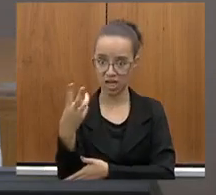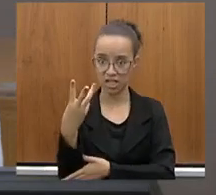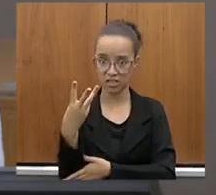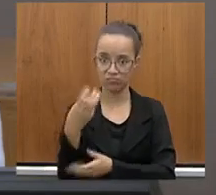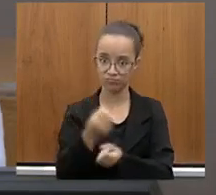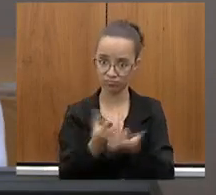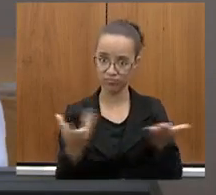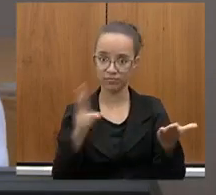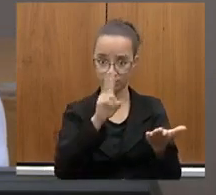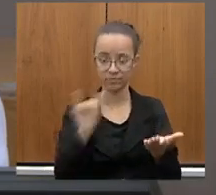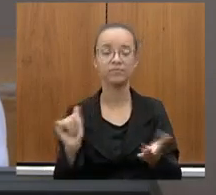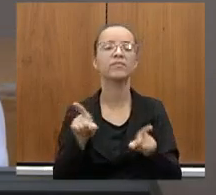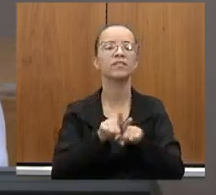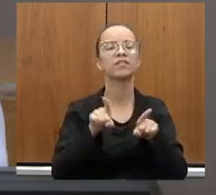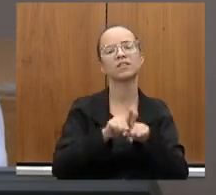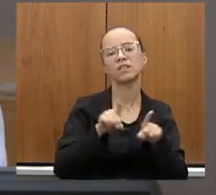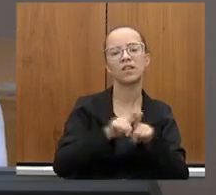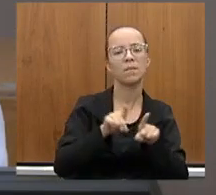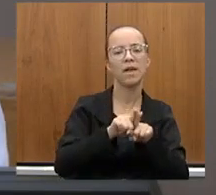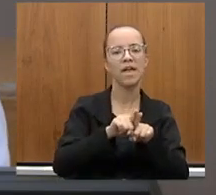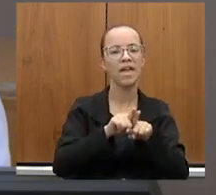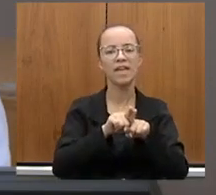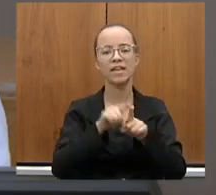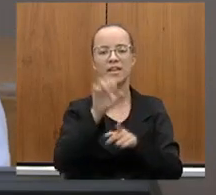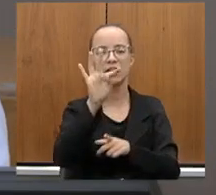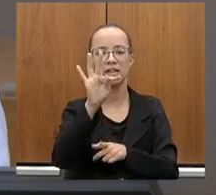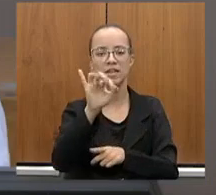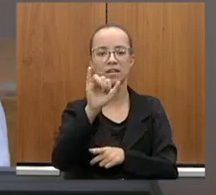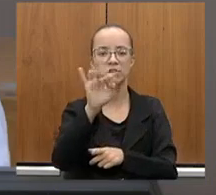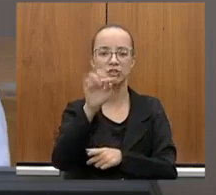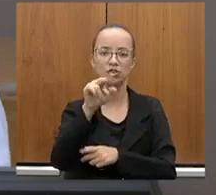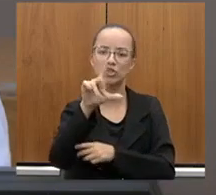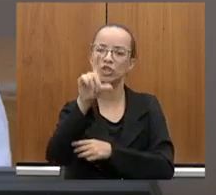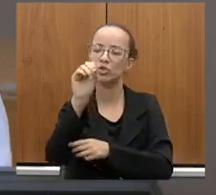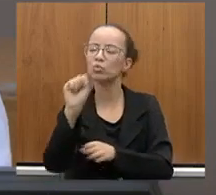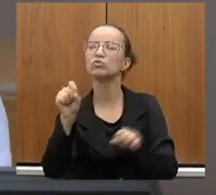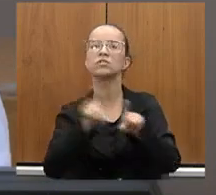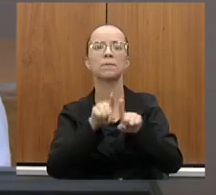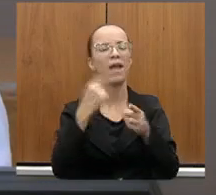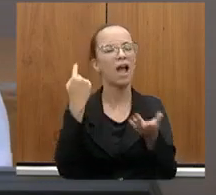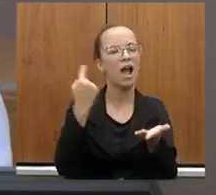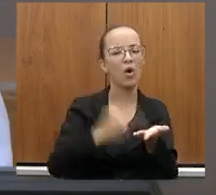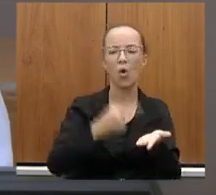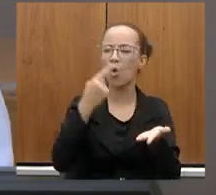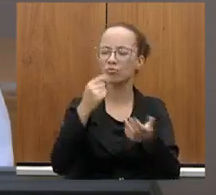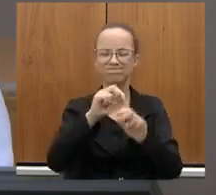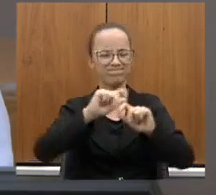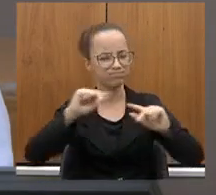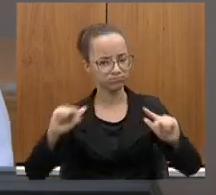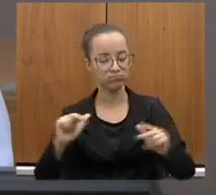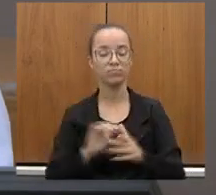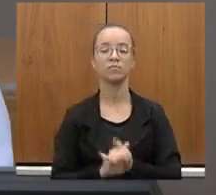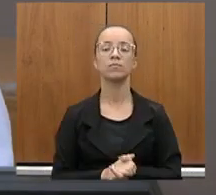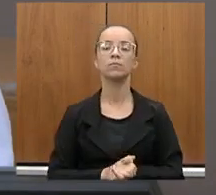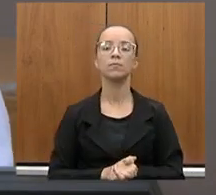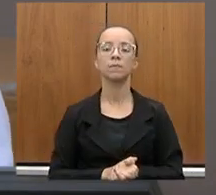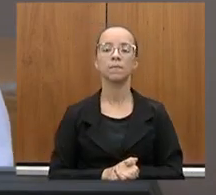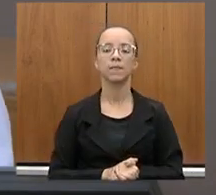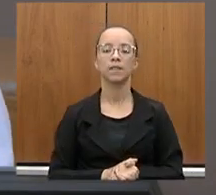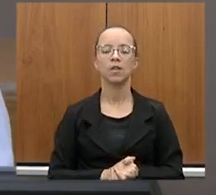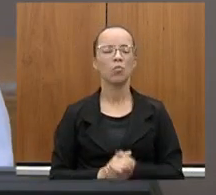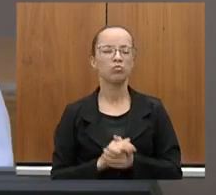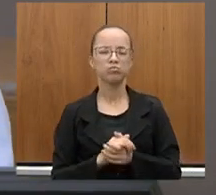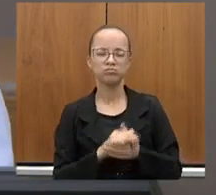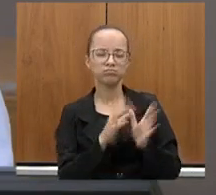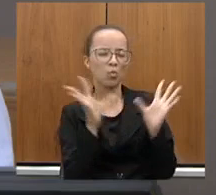além de títulos de regularização fundiária, acordos de indenização e outras coisas. Então, isso é um